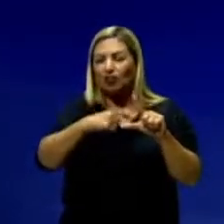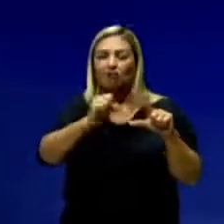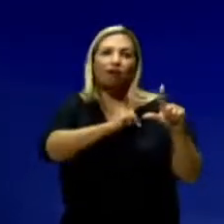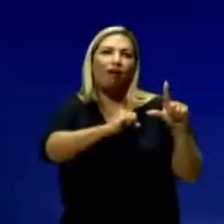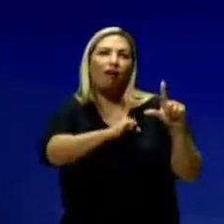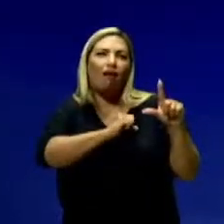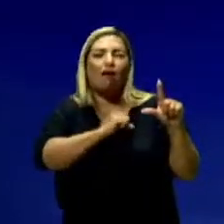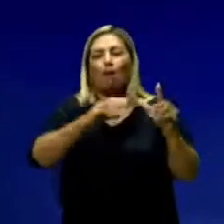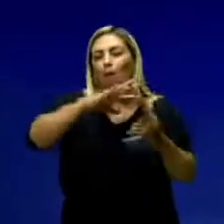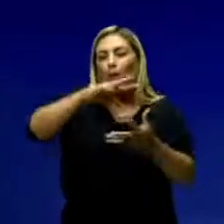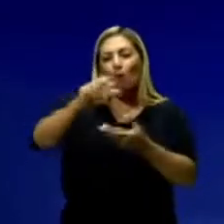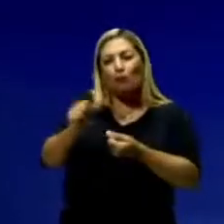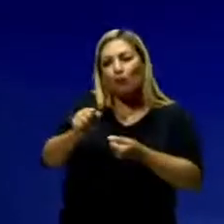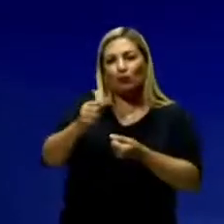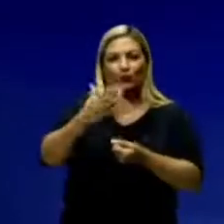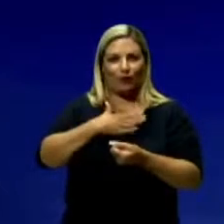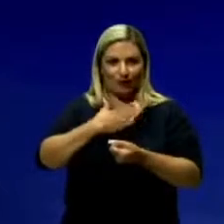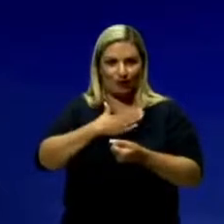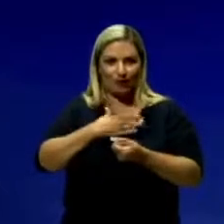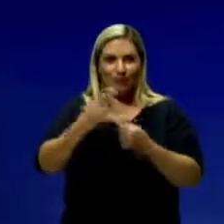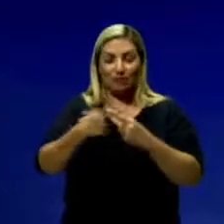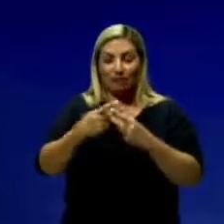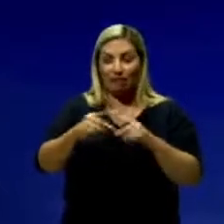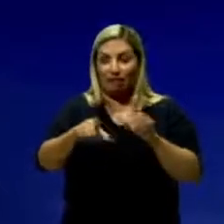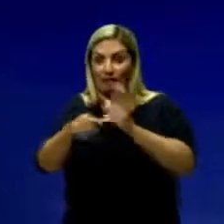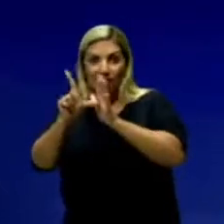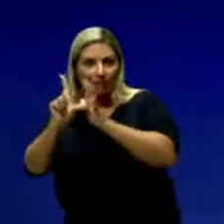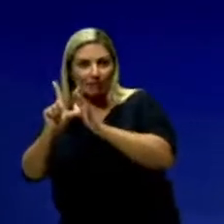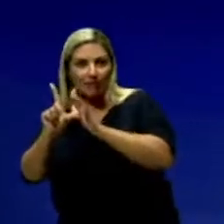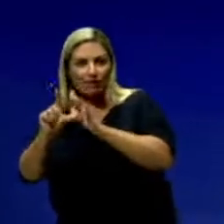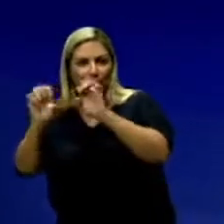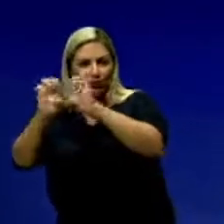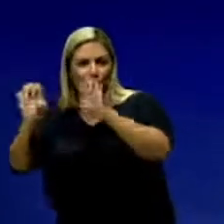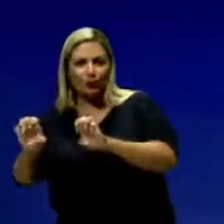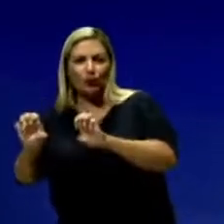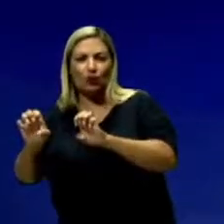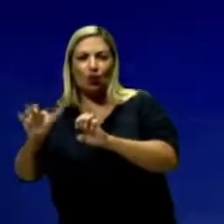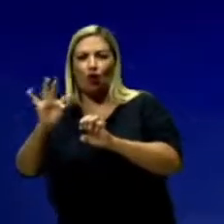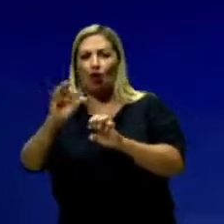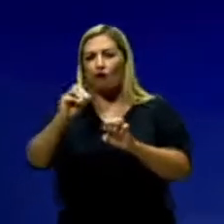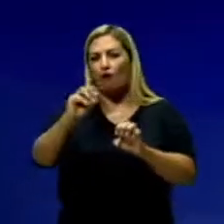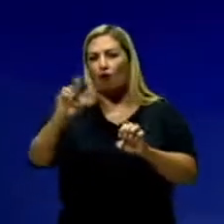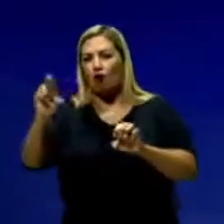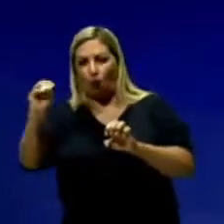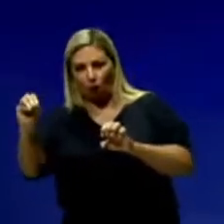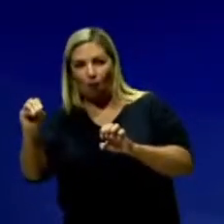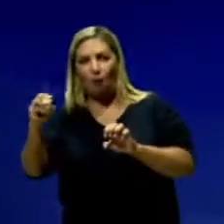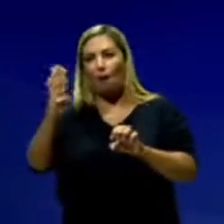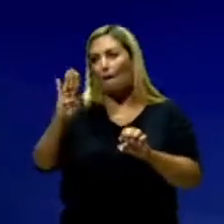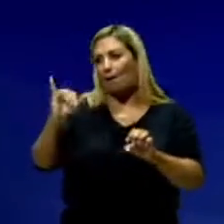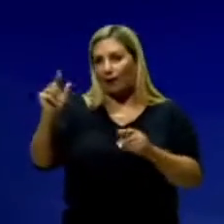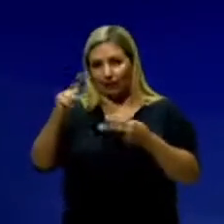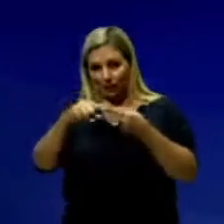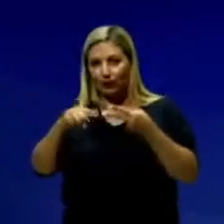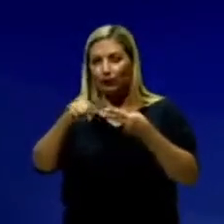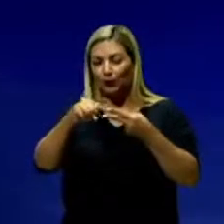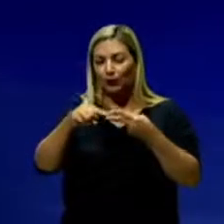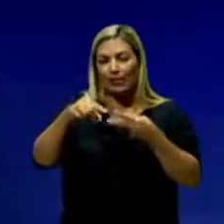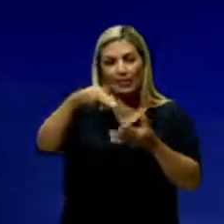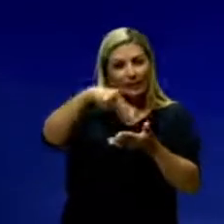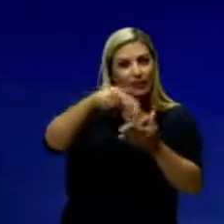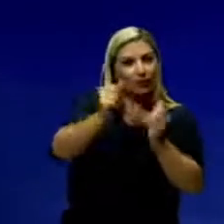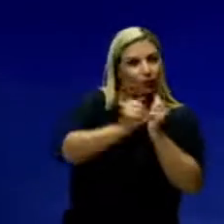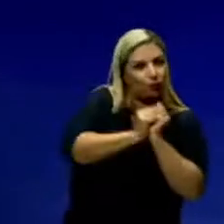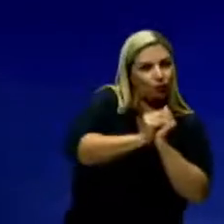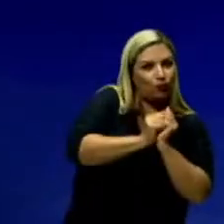mundo. Por quê? Antes dessa estrutura do forró e do baião, as danças que se dançavam juntos,